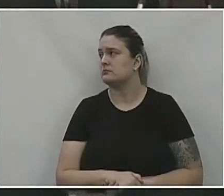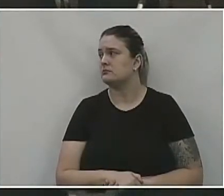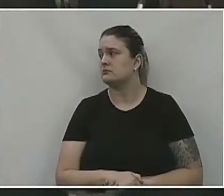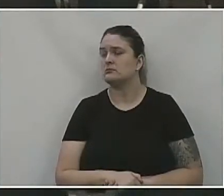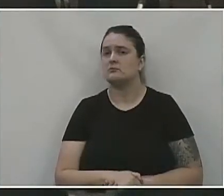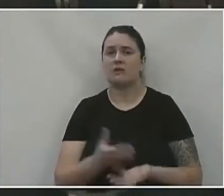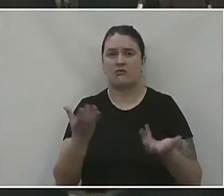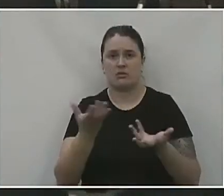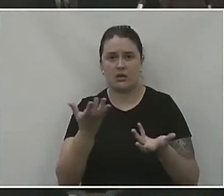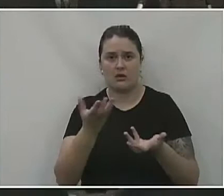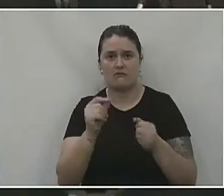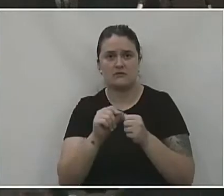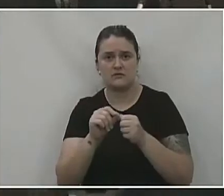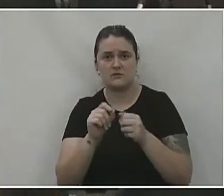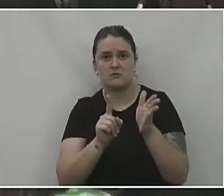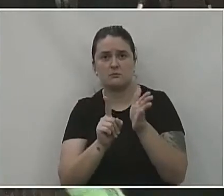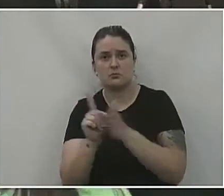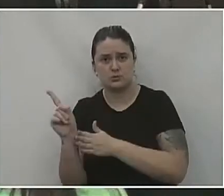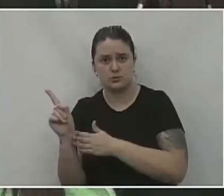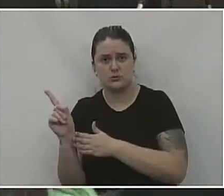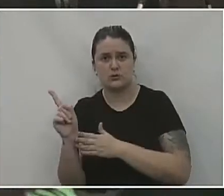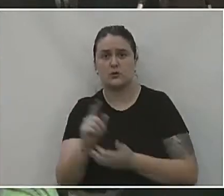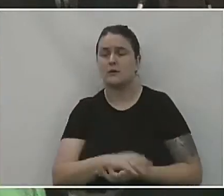Alguém gostaria de fazer a pergunta?